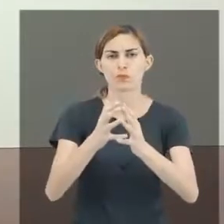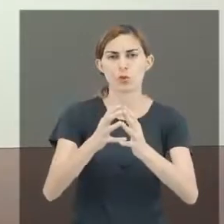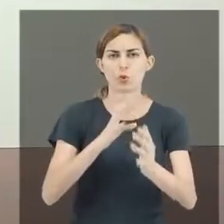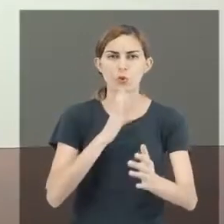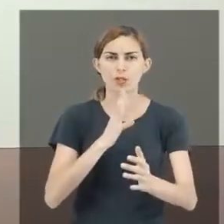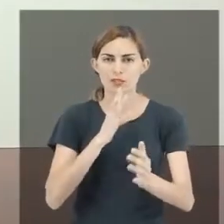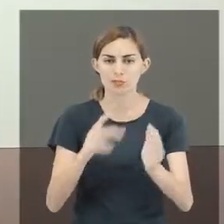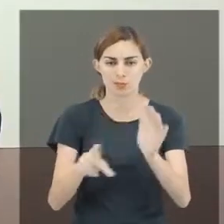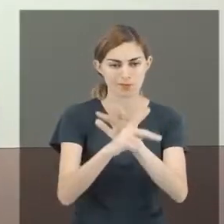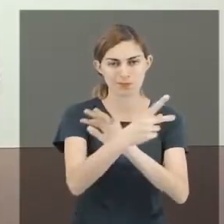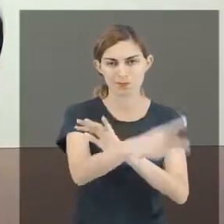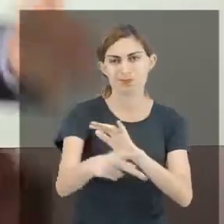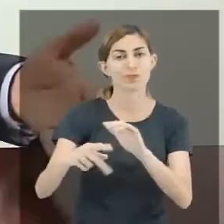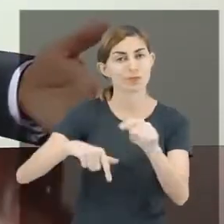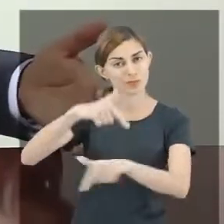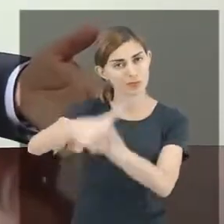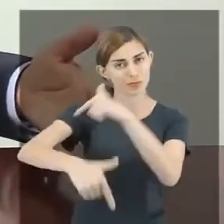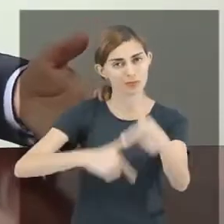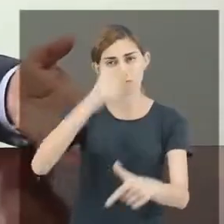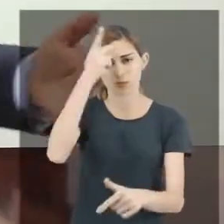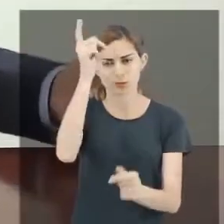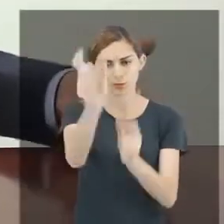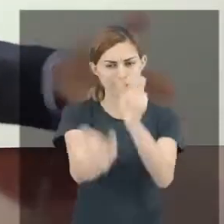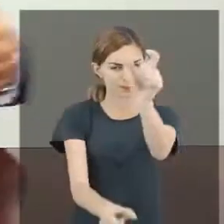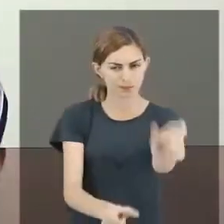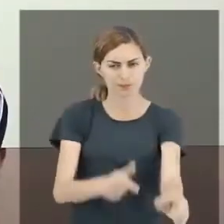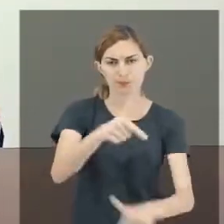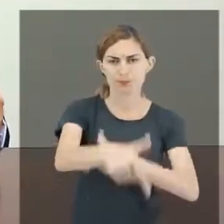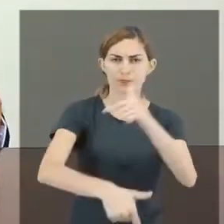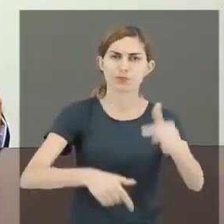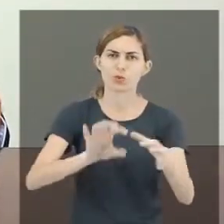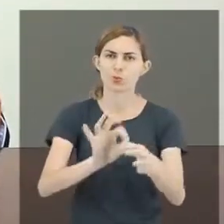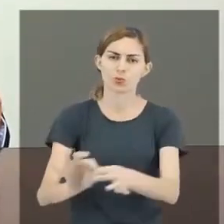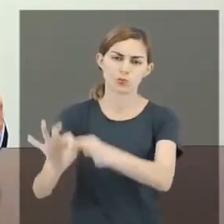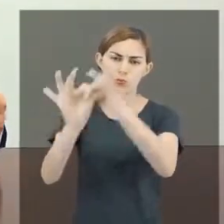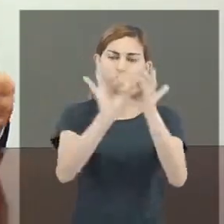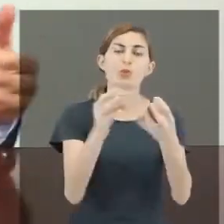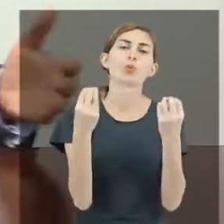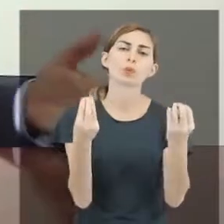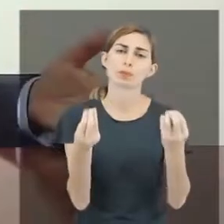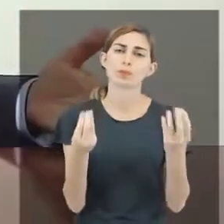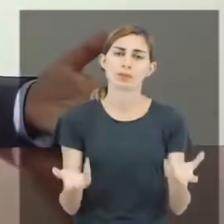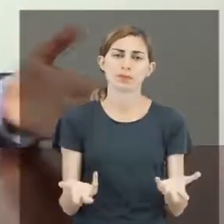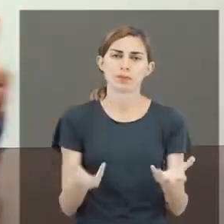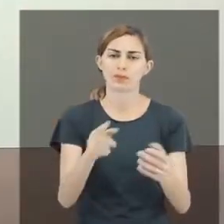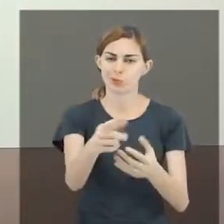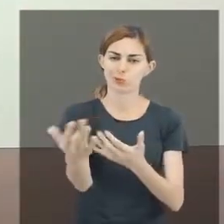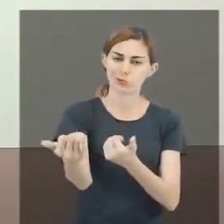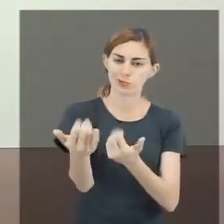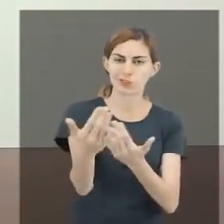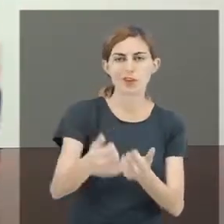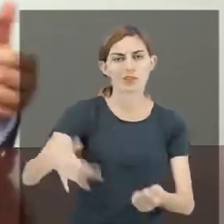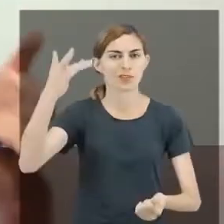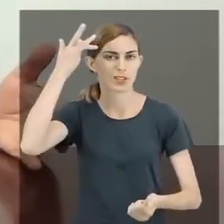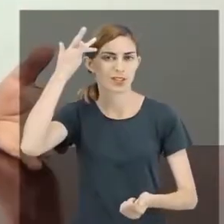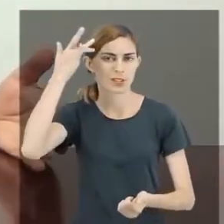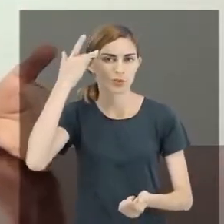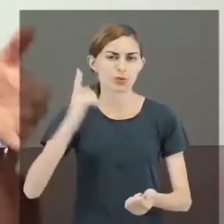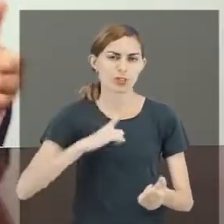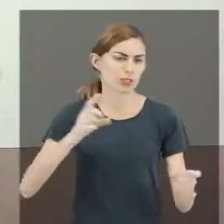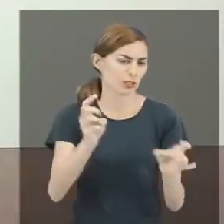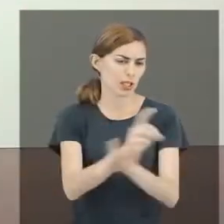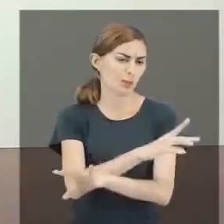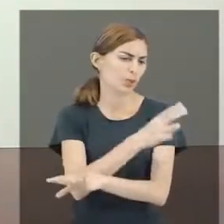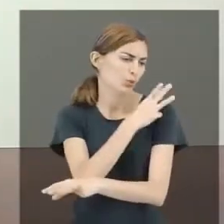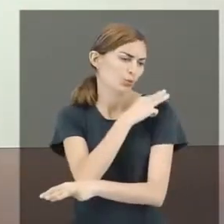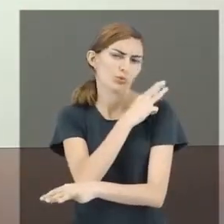nos conhecimentos específicos que tem já o trabalhador. Porque quando a gente fala em universalizar, é para aquele jovem, para aquele adulto que